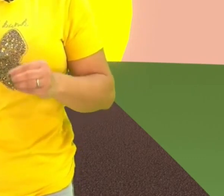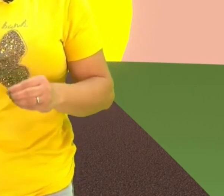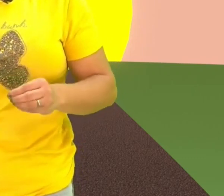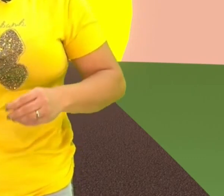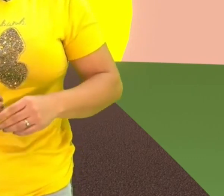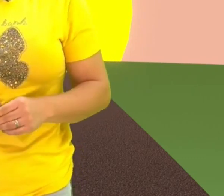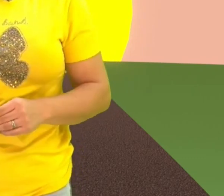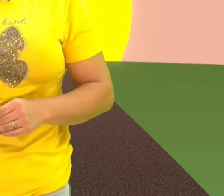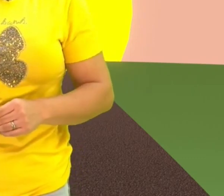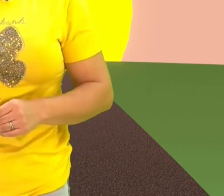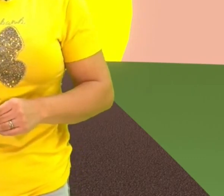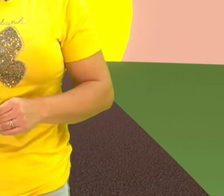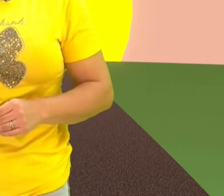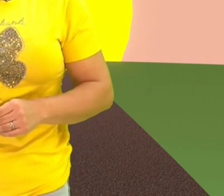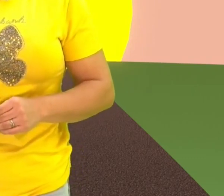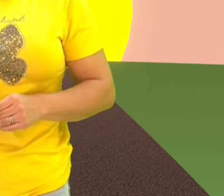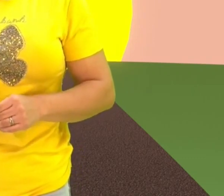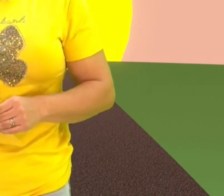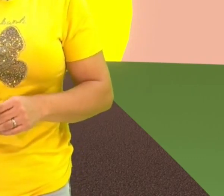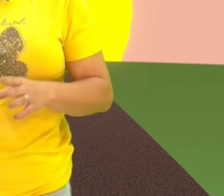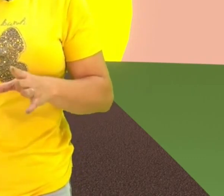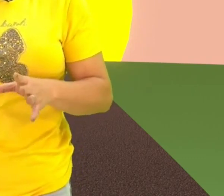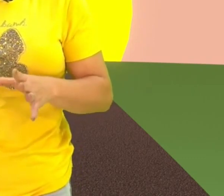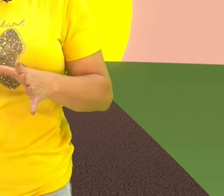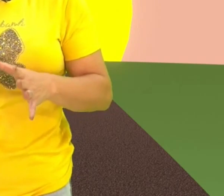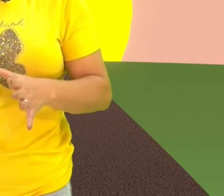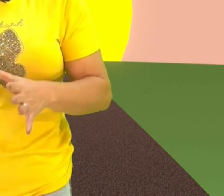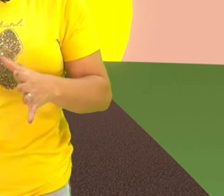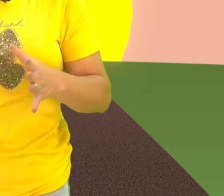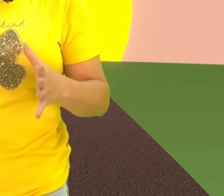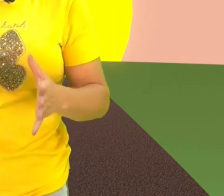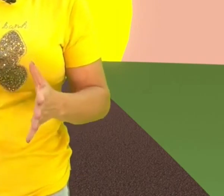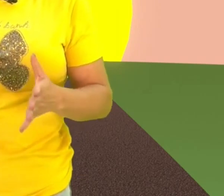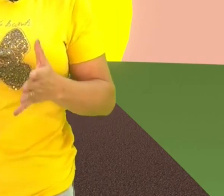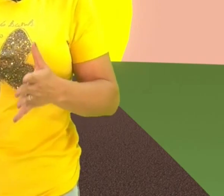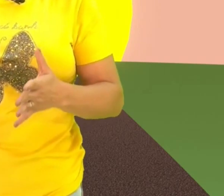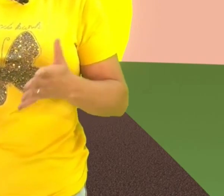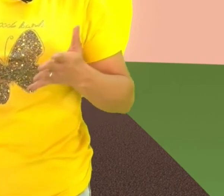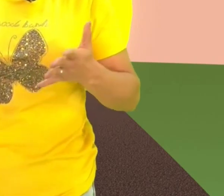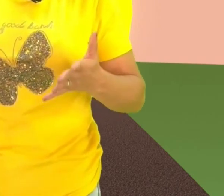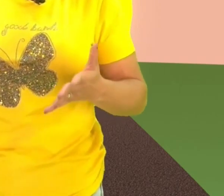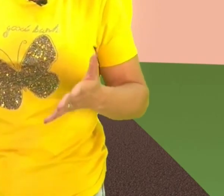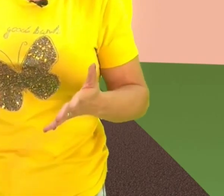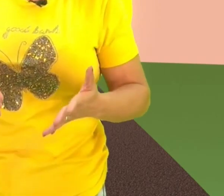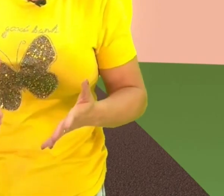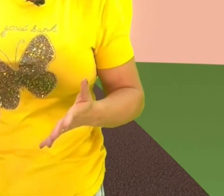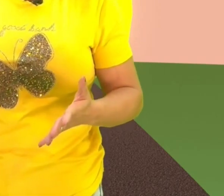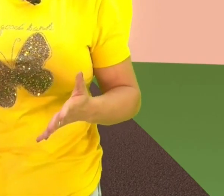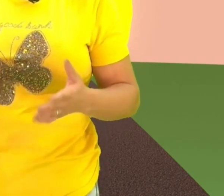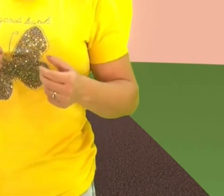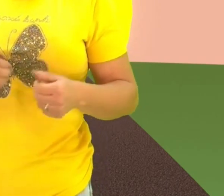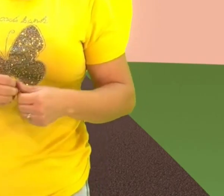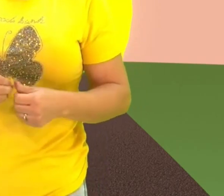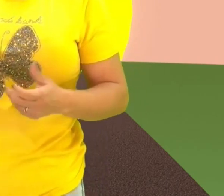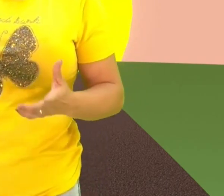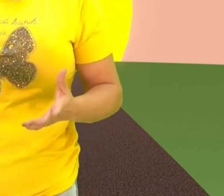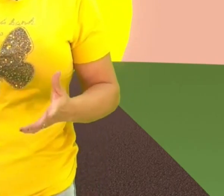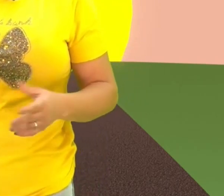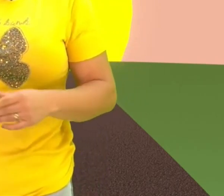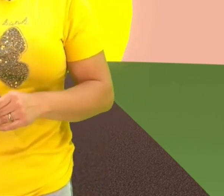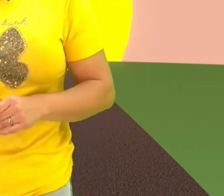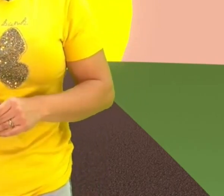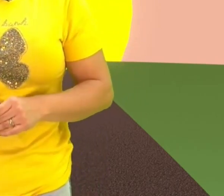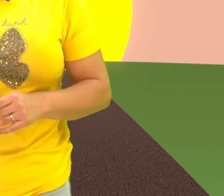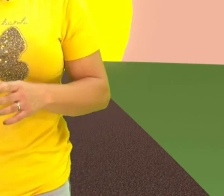desmórficos corporais, ou seja, doença mental que envolve um foco obsessivo em um